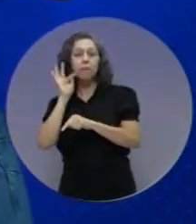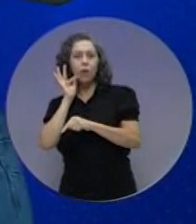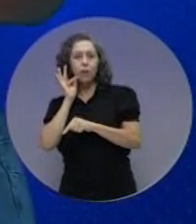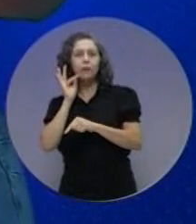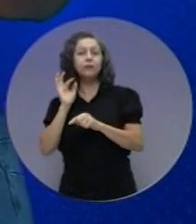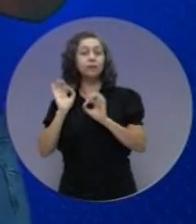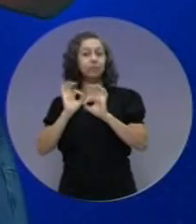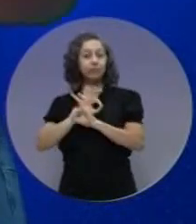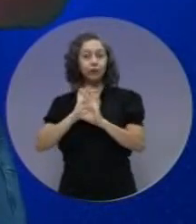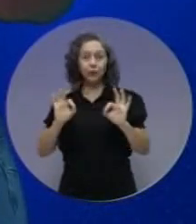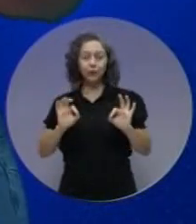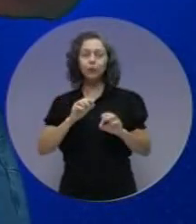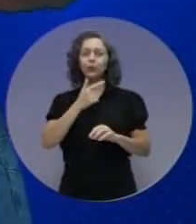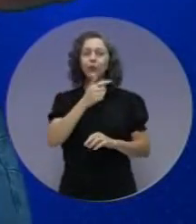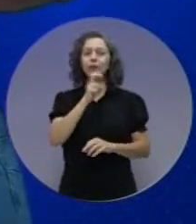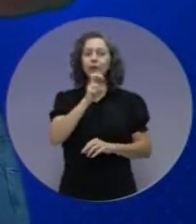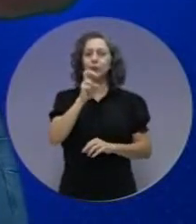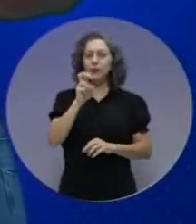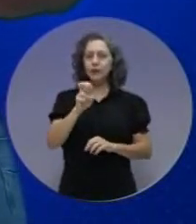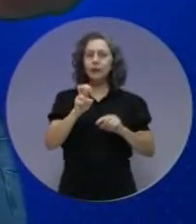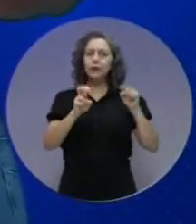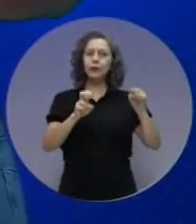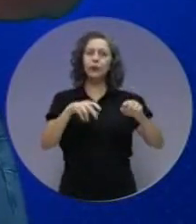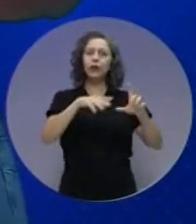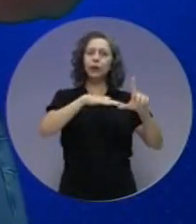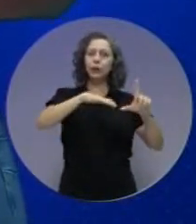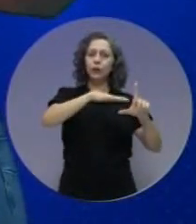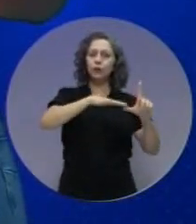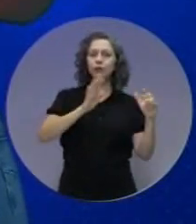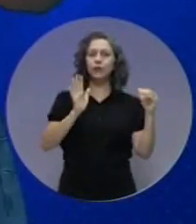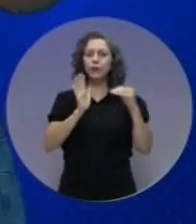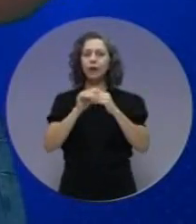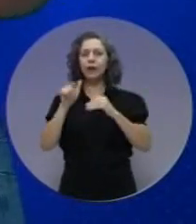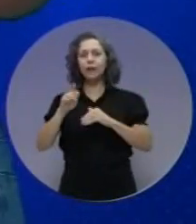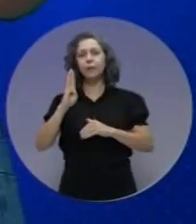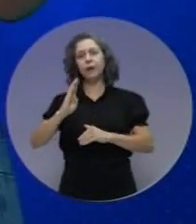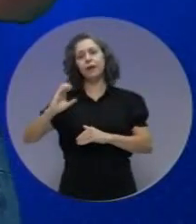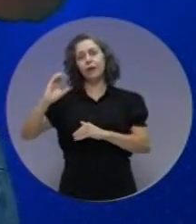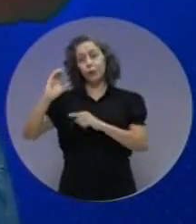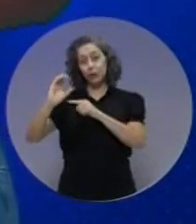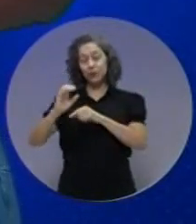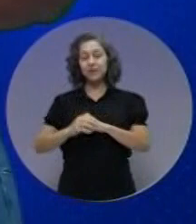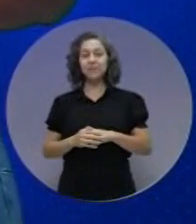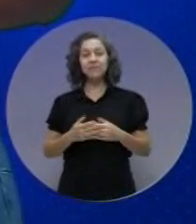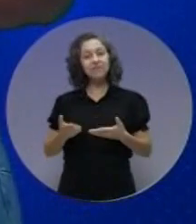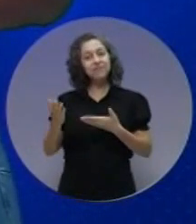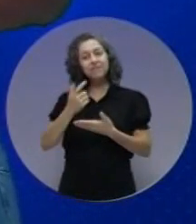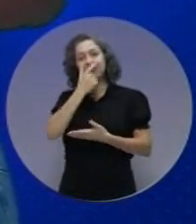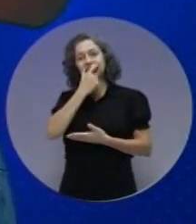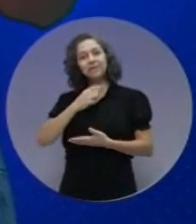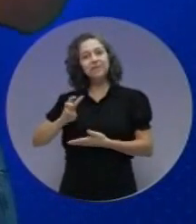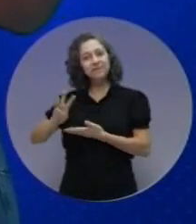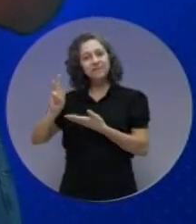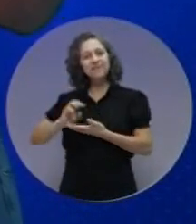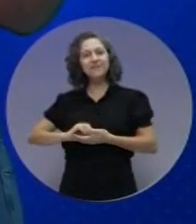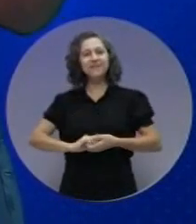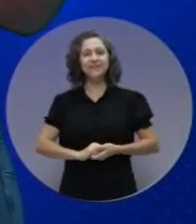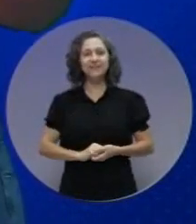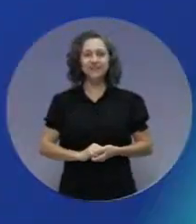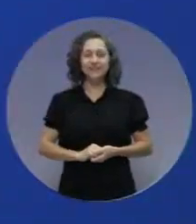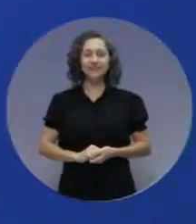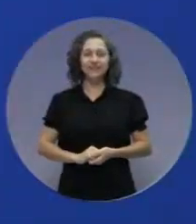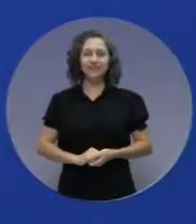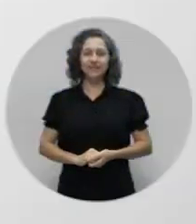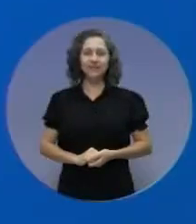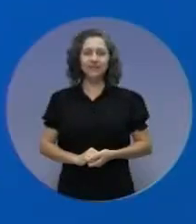E concluir a pavimentação da Teor 255, que liga Lagoa da Confusão a Barreira da Cruz. É com você, Vanderlei.